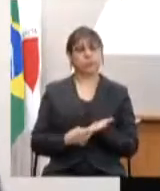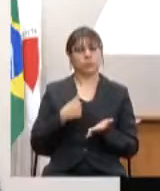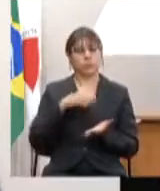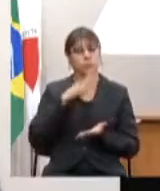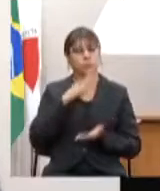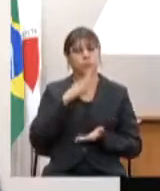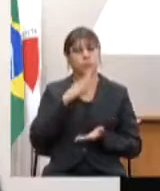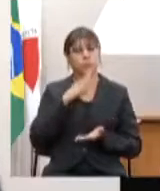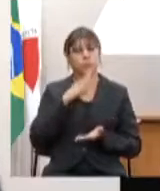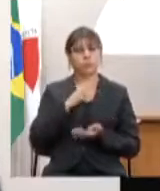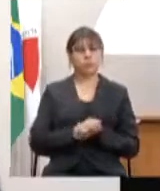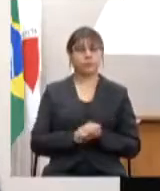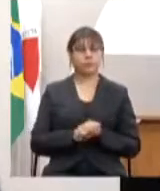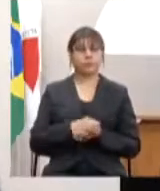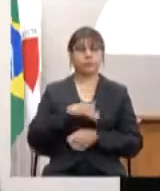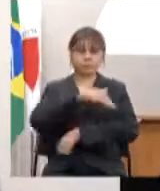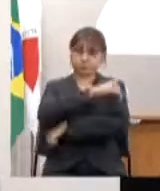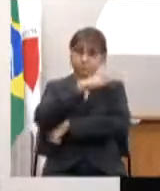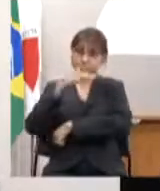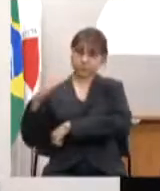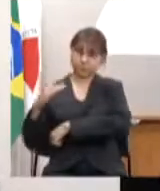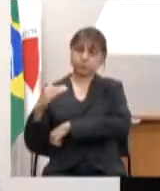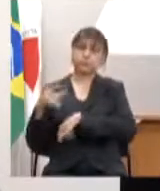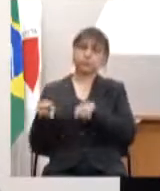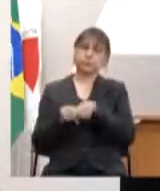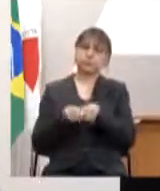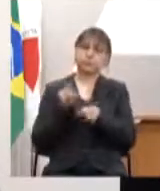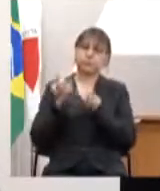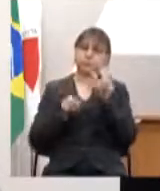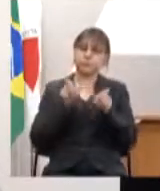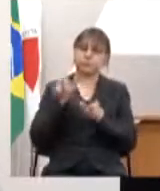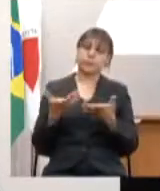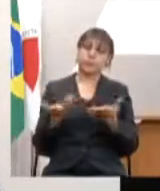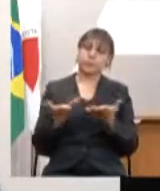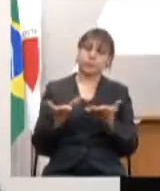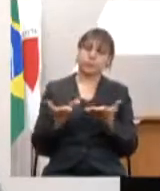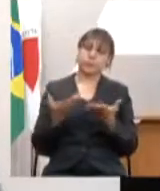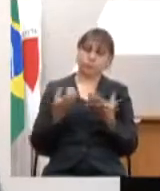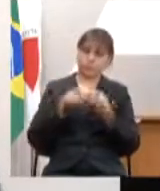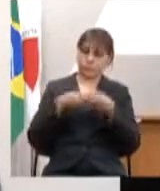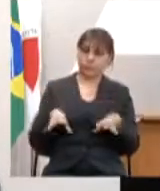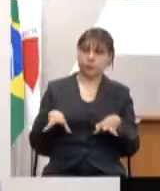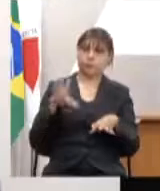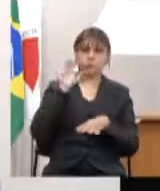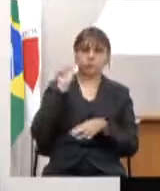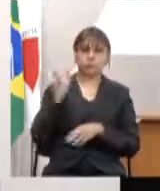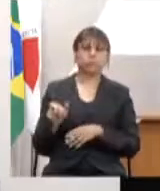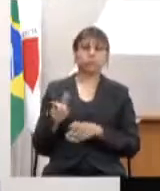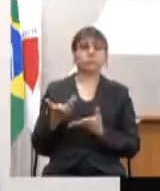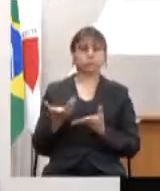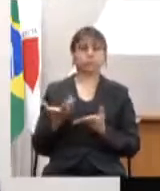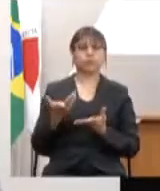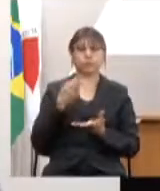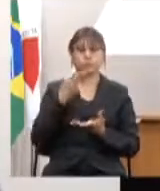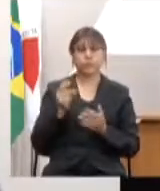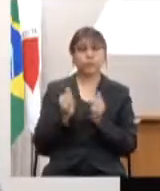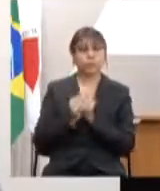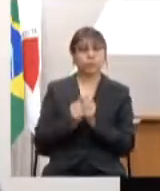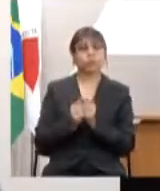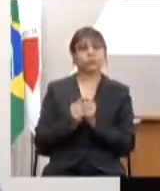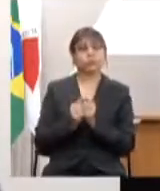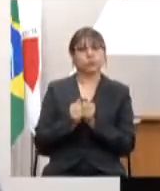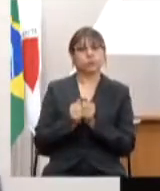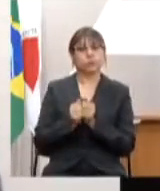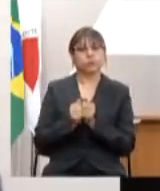com Brumadinho com as pessoas que foram atingidas imagino que ele fez coro junto